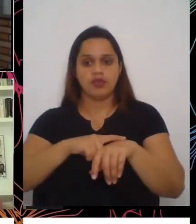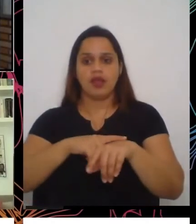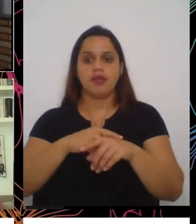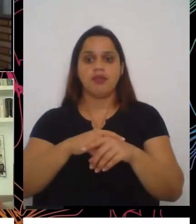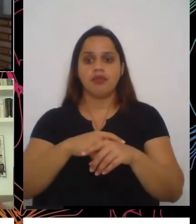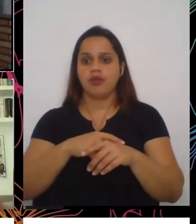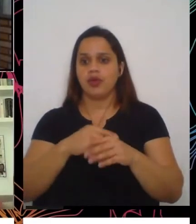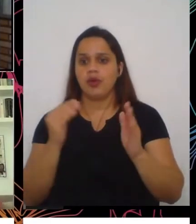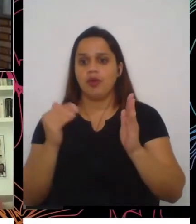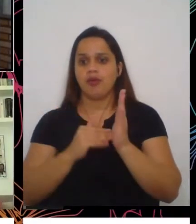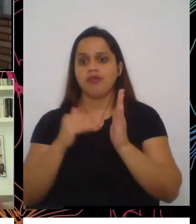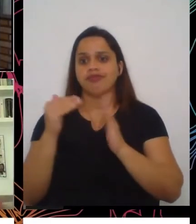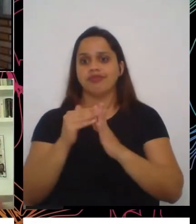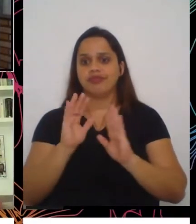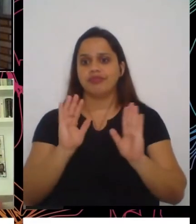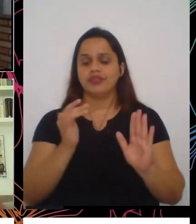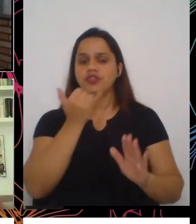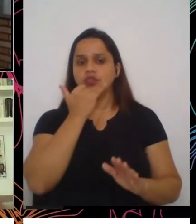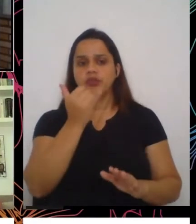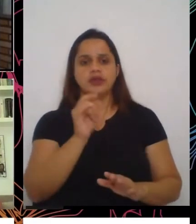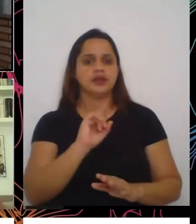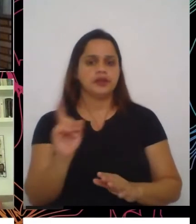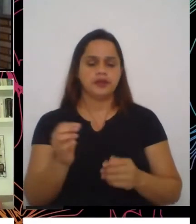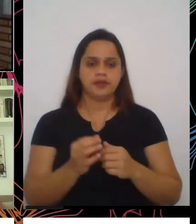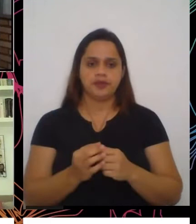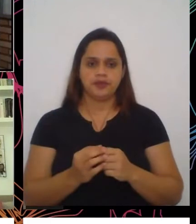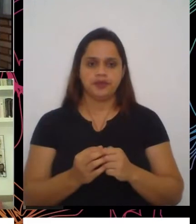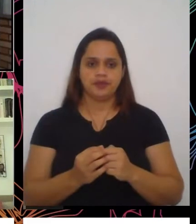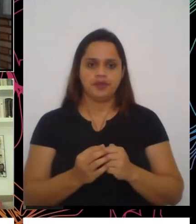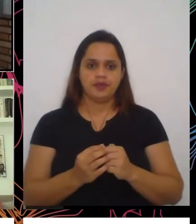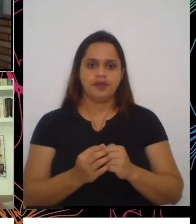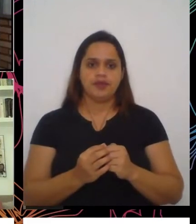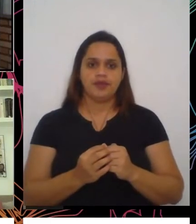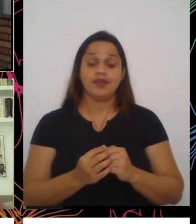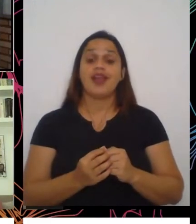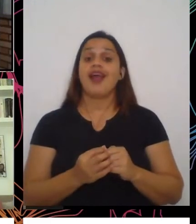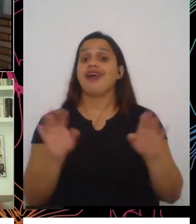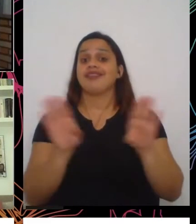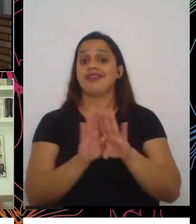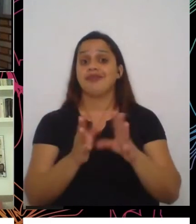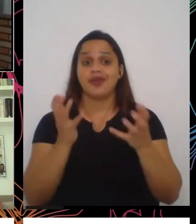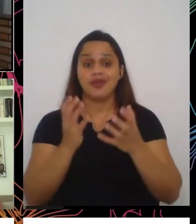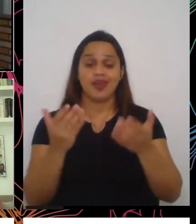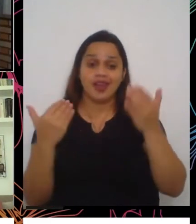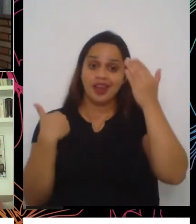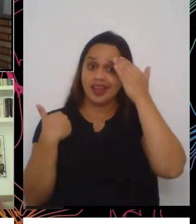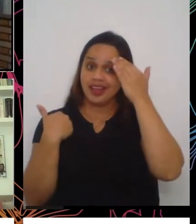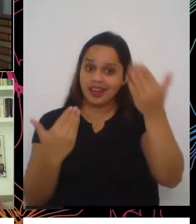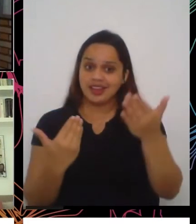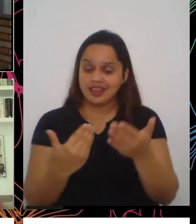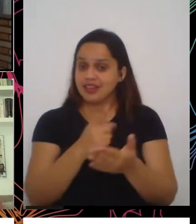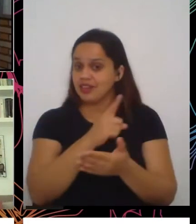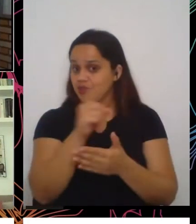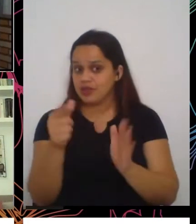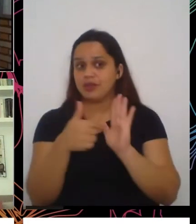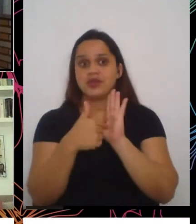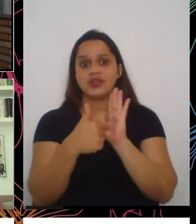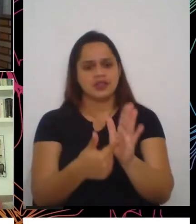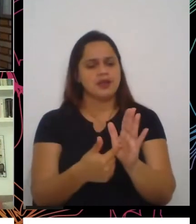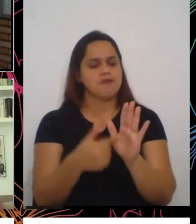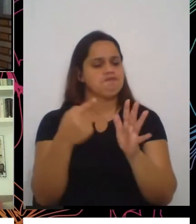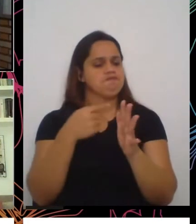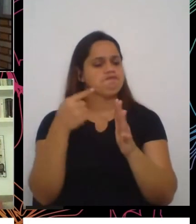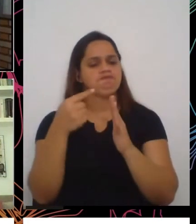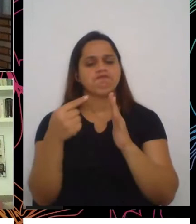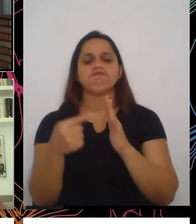de forma alguma, eu quero agradecer, inclusive, Paula, pelos seus apontamentos, muito importante, tudo isso